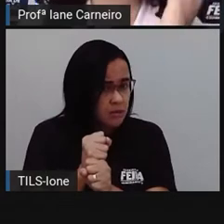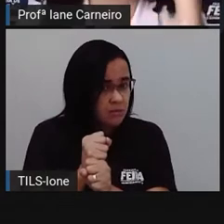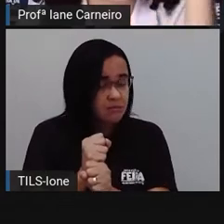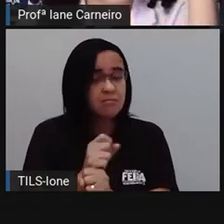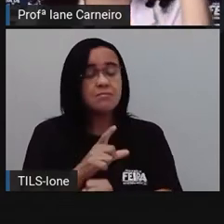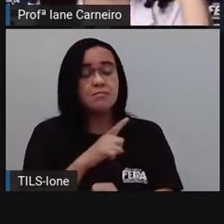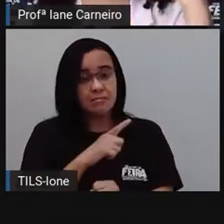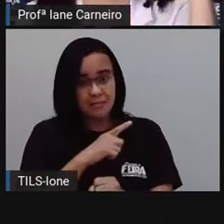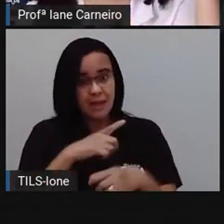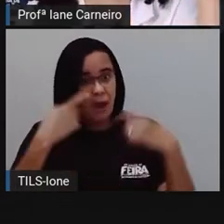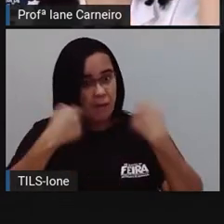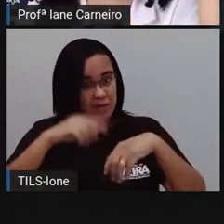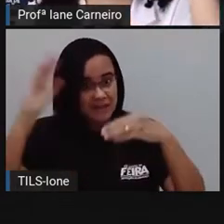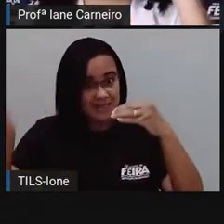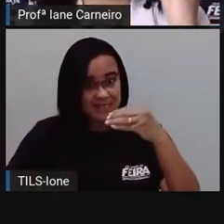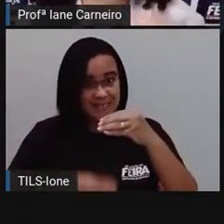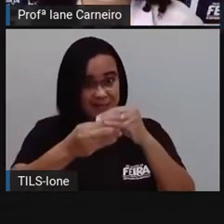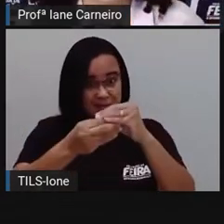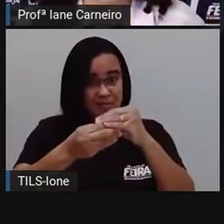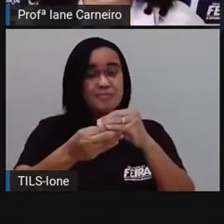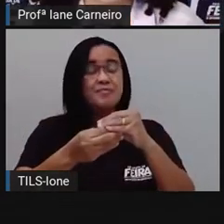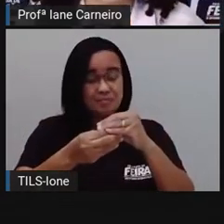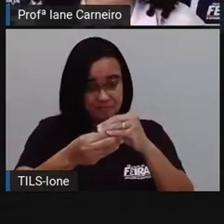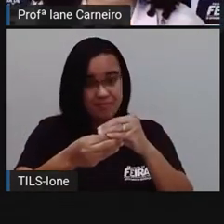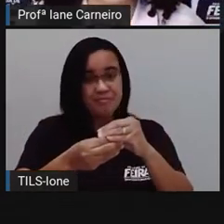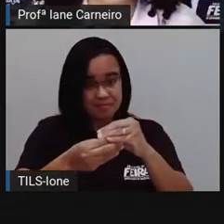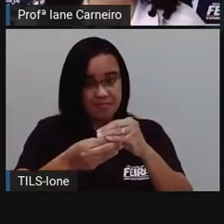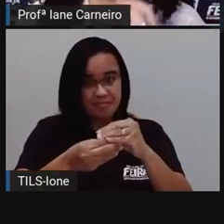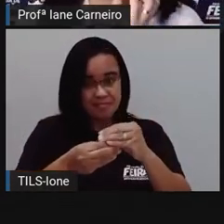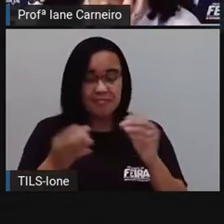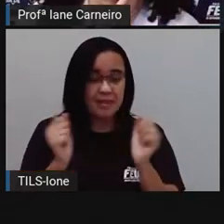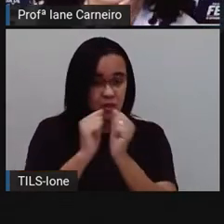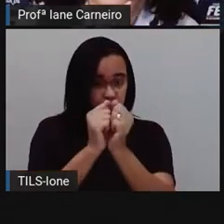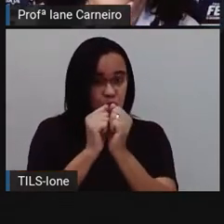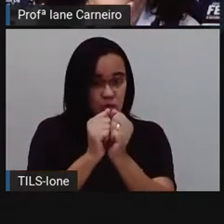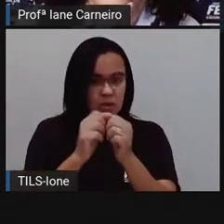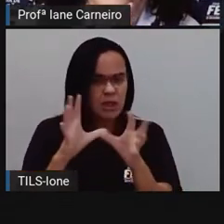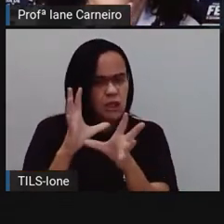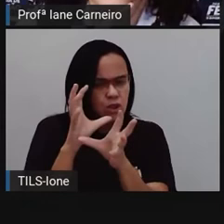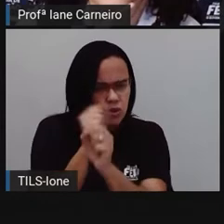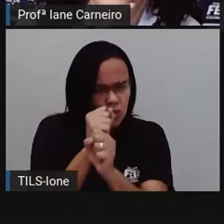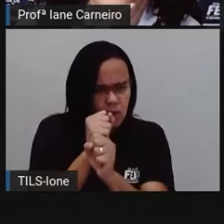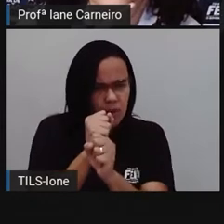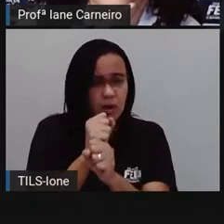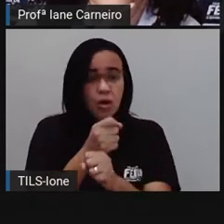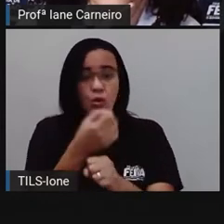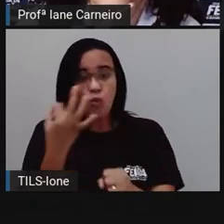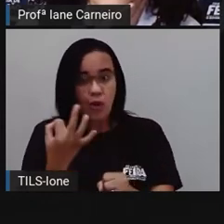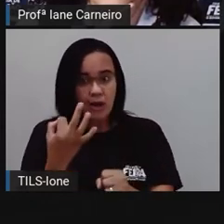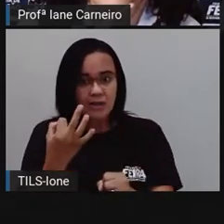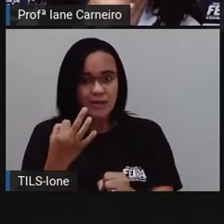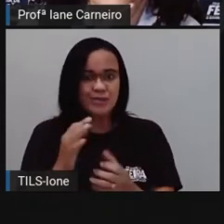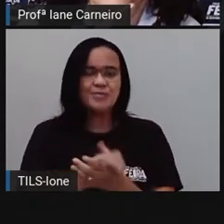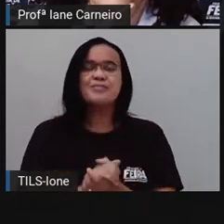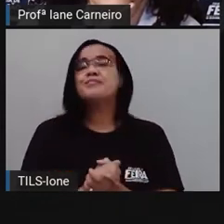a gente vai juntar, né? A quantidade de cada um deles. Então vamos lá? Então a gente vai pegar aqui, ó, o dois,